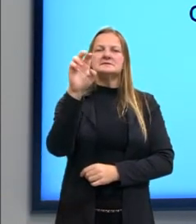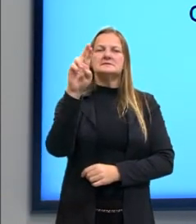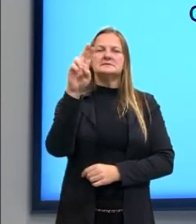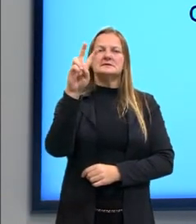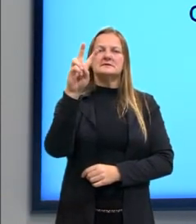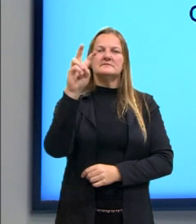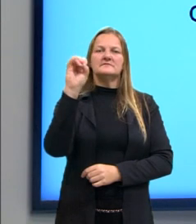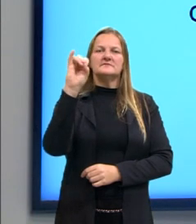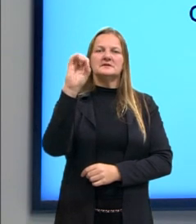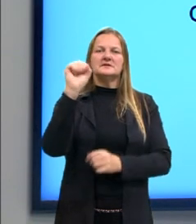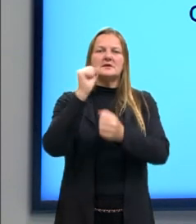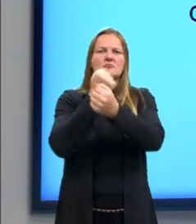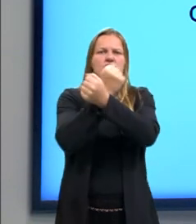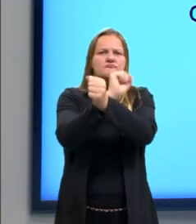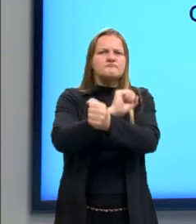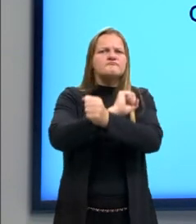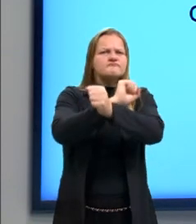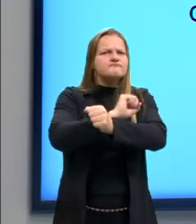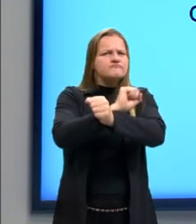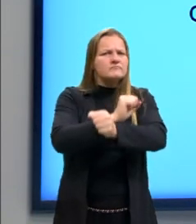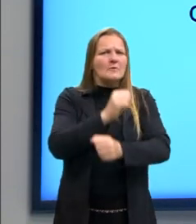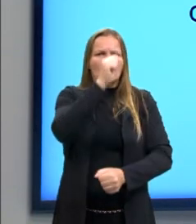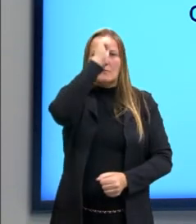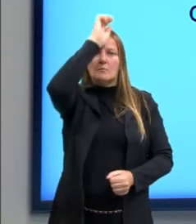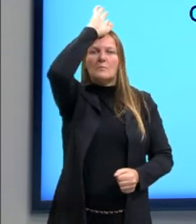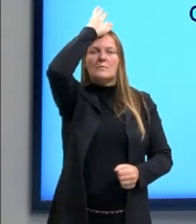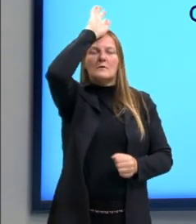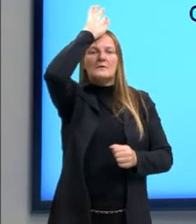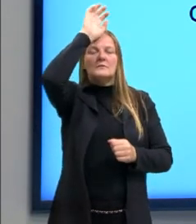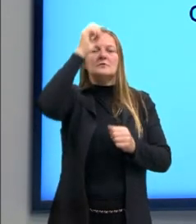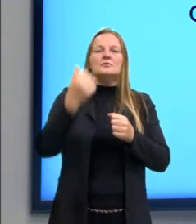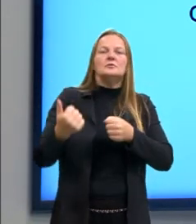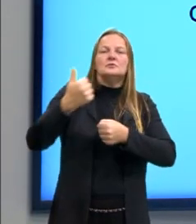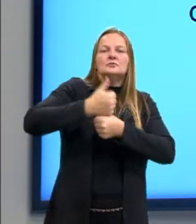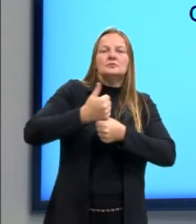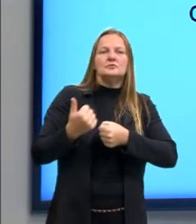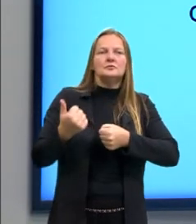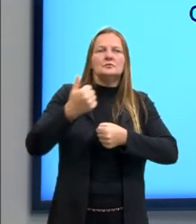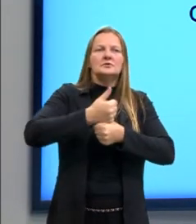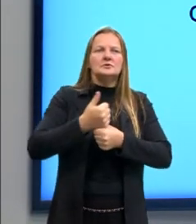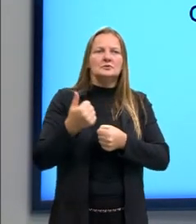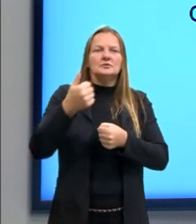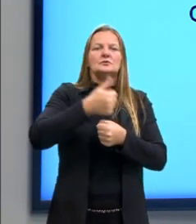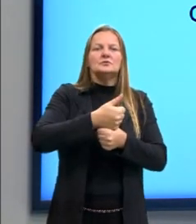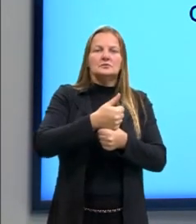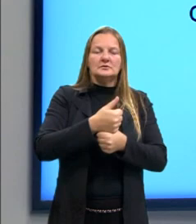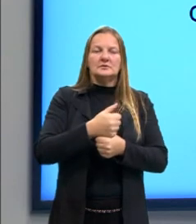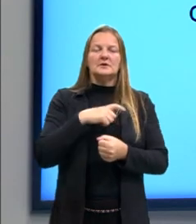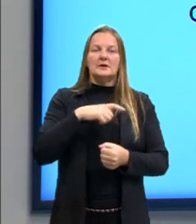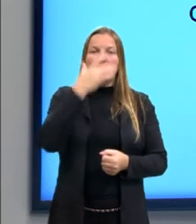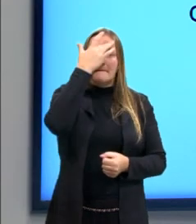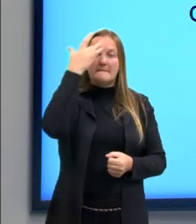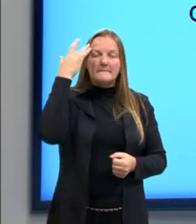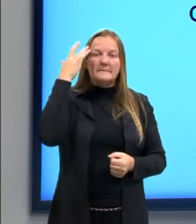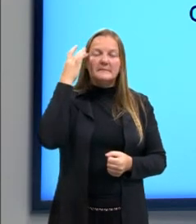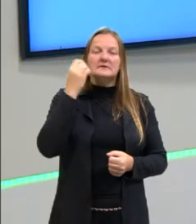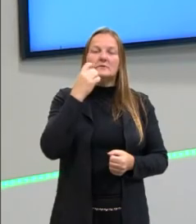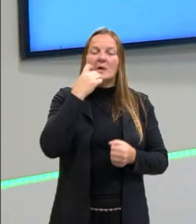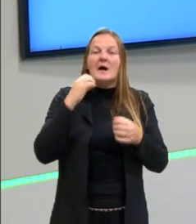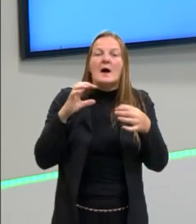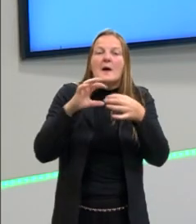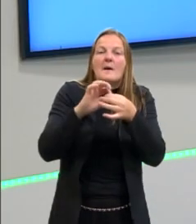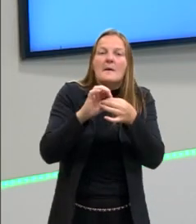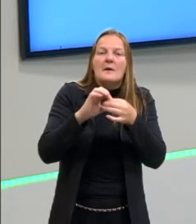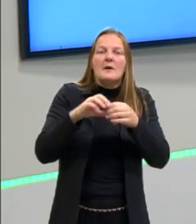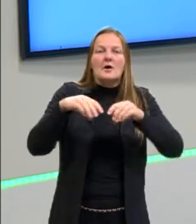regime de escravidão romana, ele vai, pouco a pouco, sendo substituído por um sistema em que as pessoas ficavam conectadas